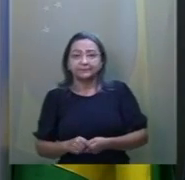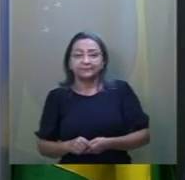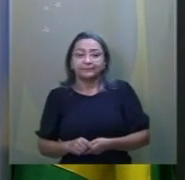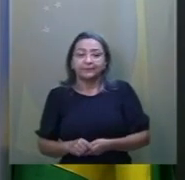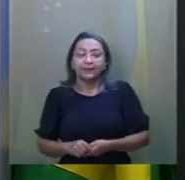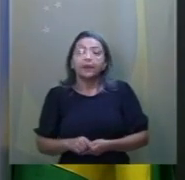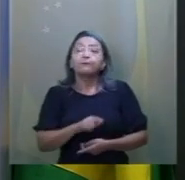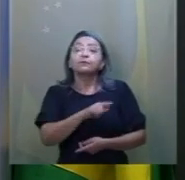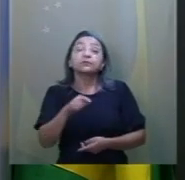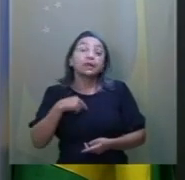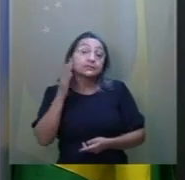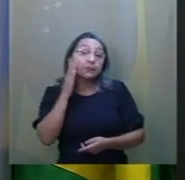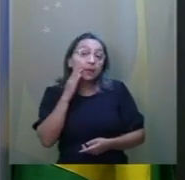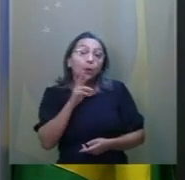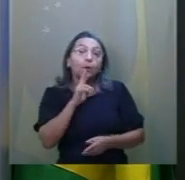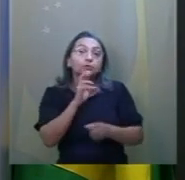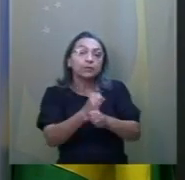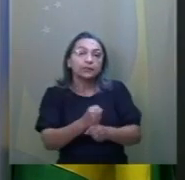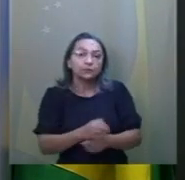você quer saber o resultado?